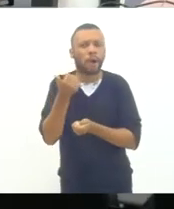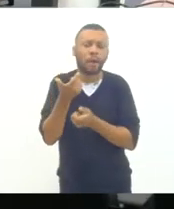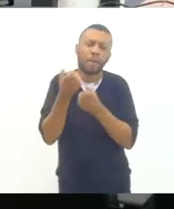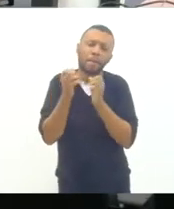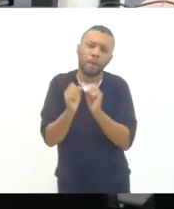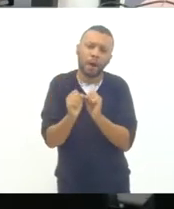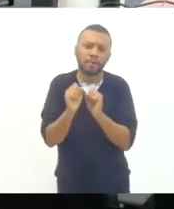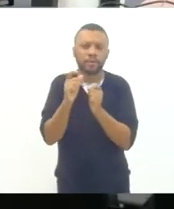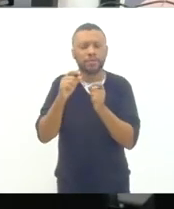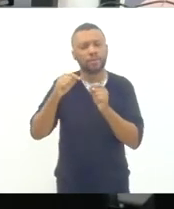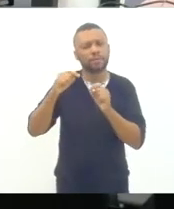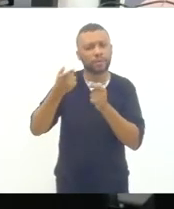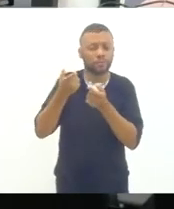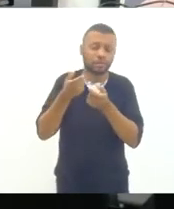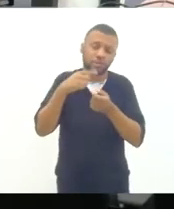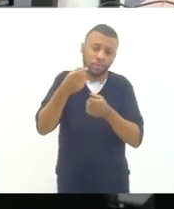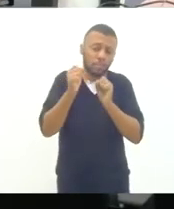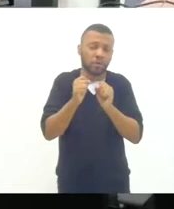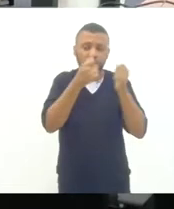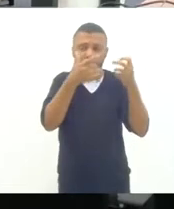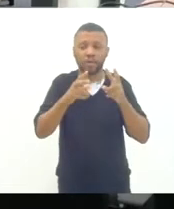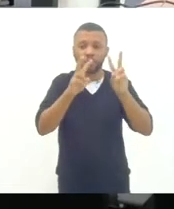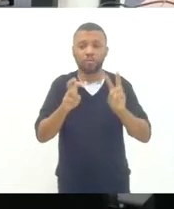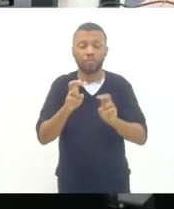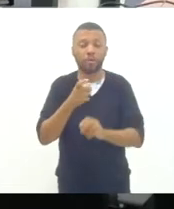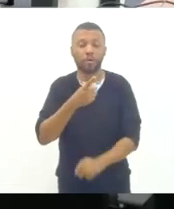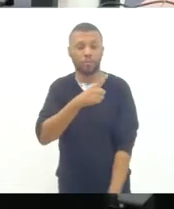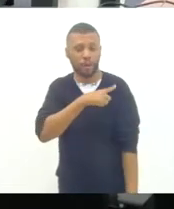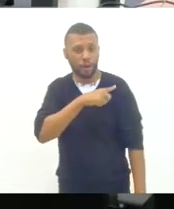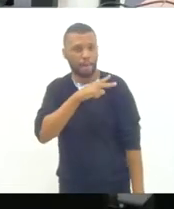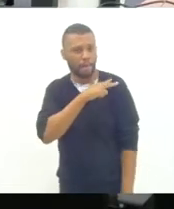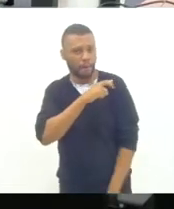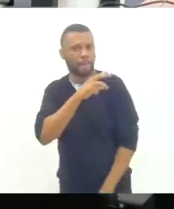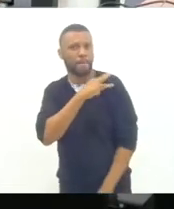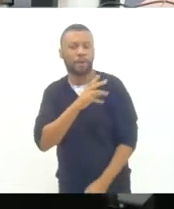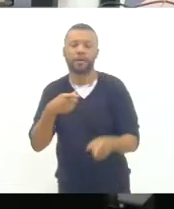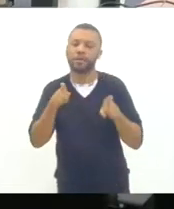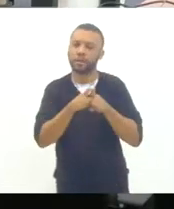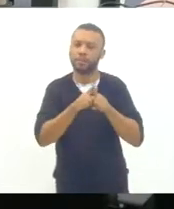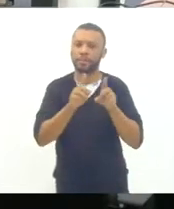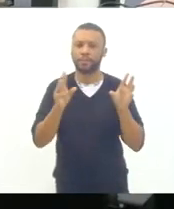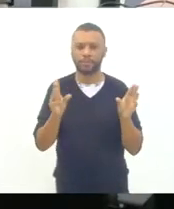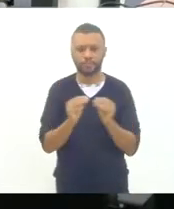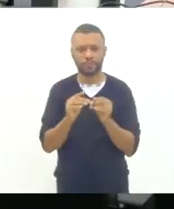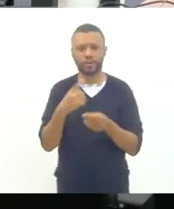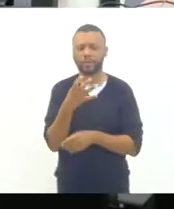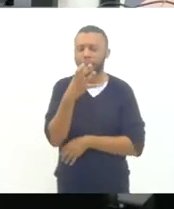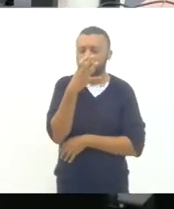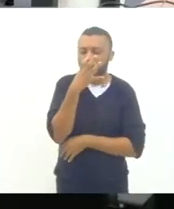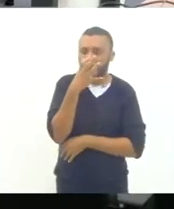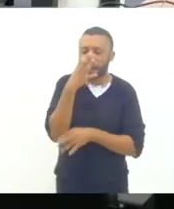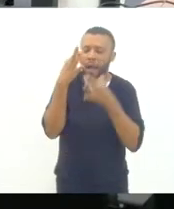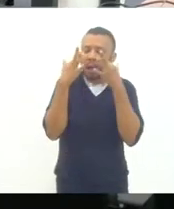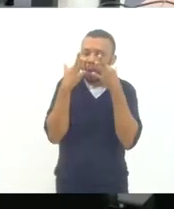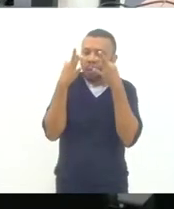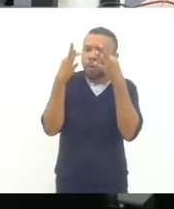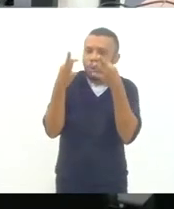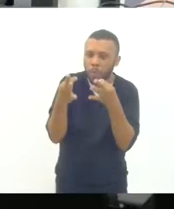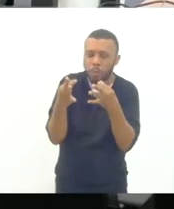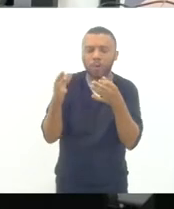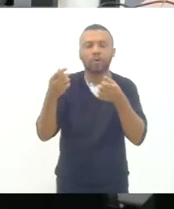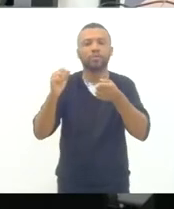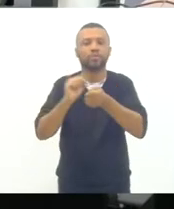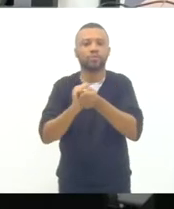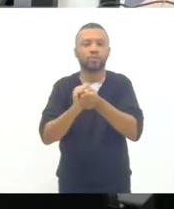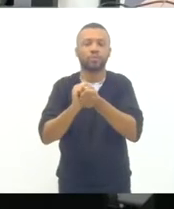fala um pouquinho aqui do novo ensino médio que também foi abordado tivemos uma escuta muito intensa com a rede